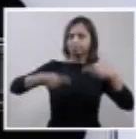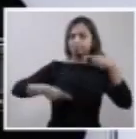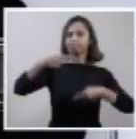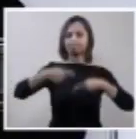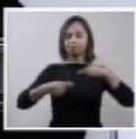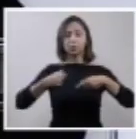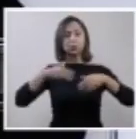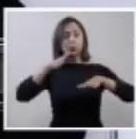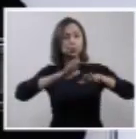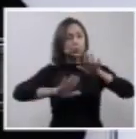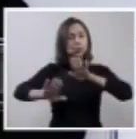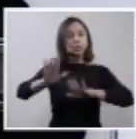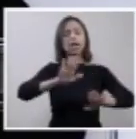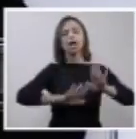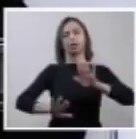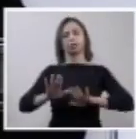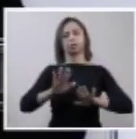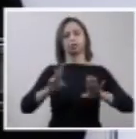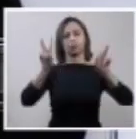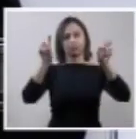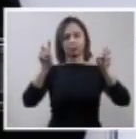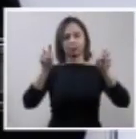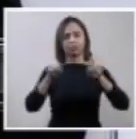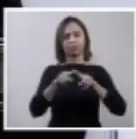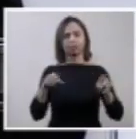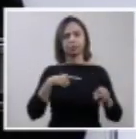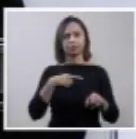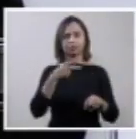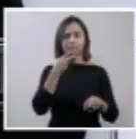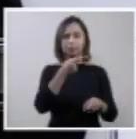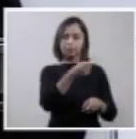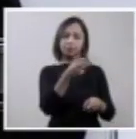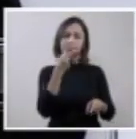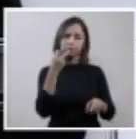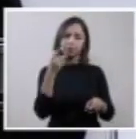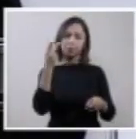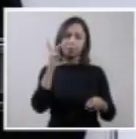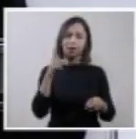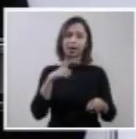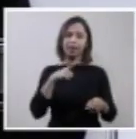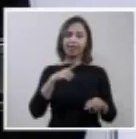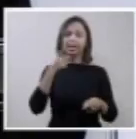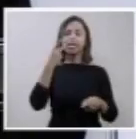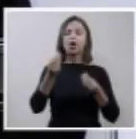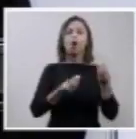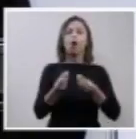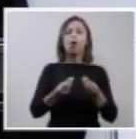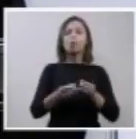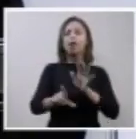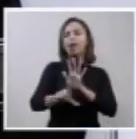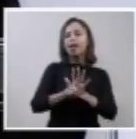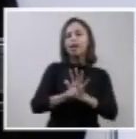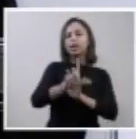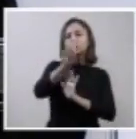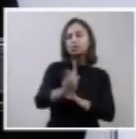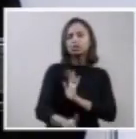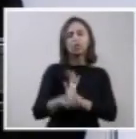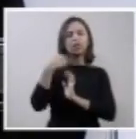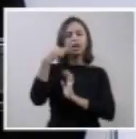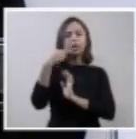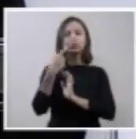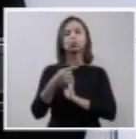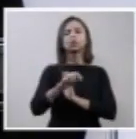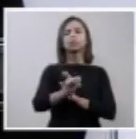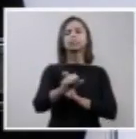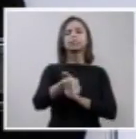cuidado esse contexto. E me parece que essa colocação mais para o campo do direito sanitário, digamos assim, se me permite, ela,